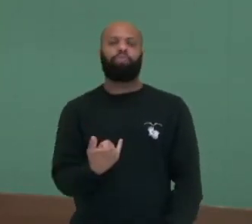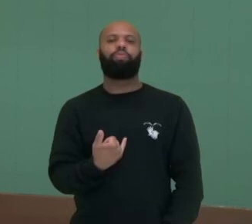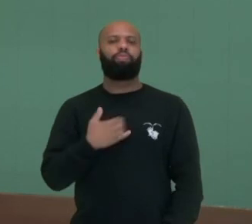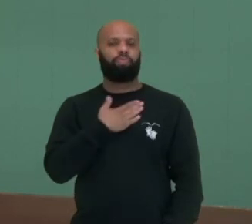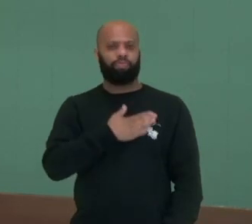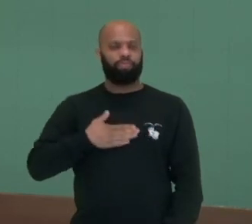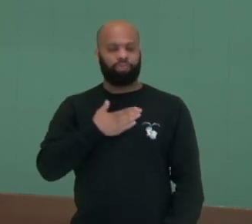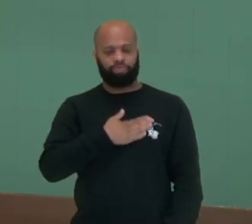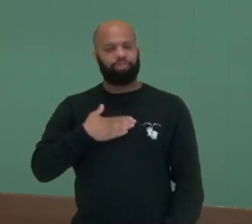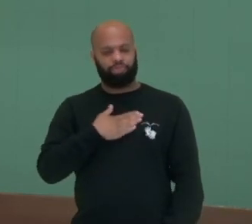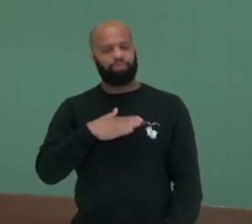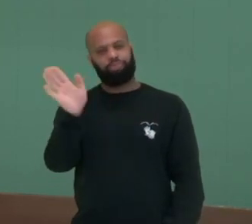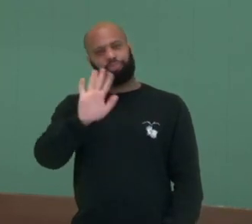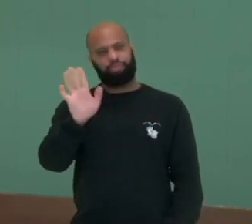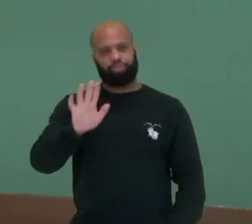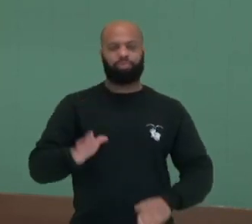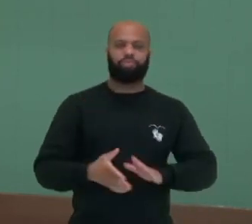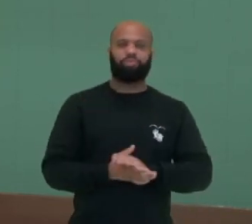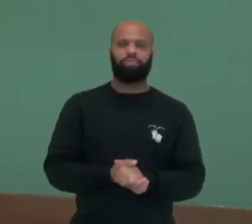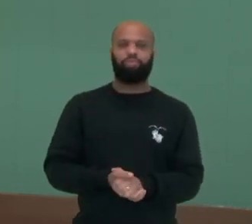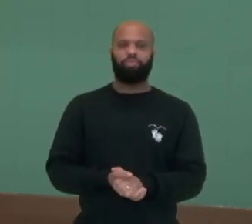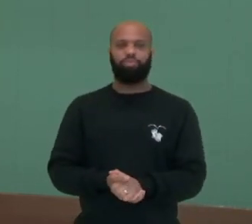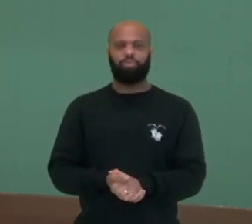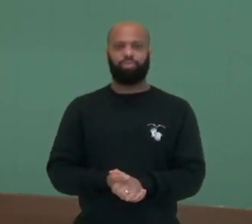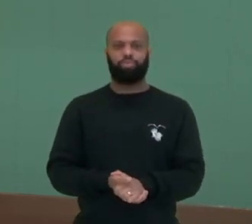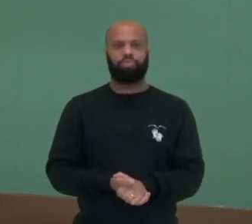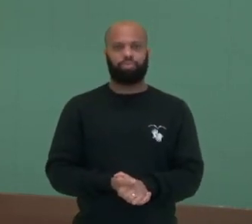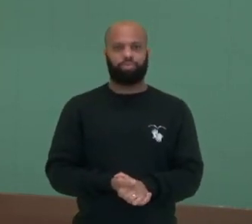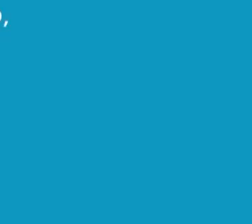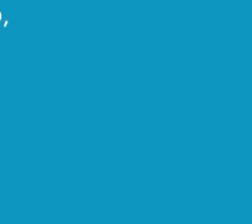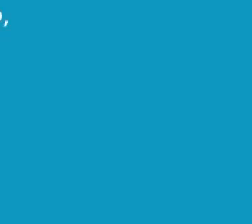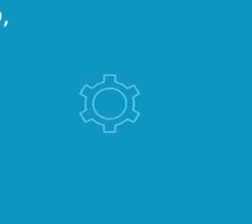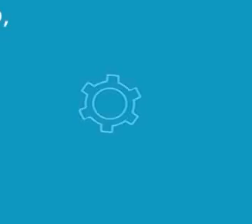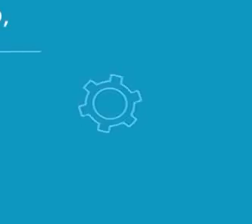Itamar Franco. Espero que vocês tenham gostado. Até breve!